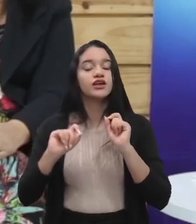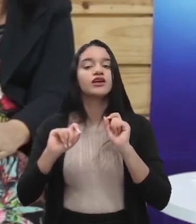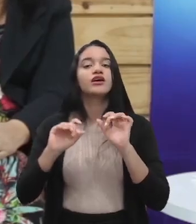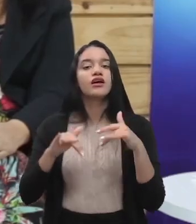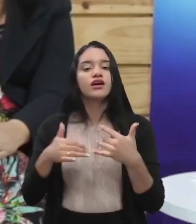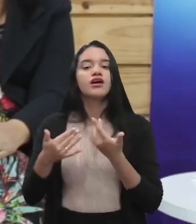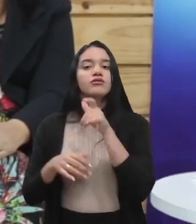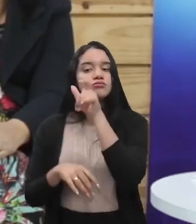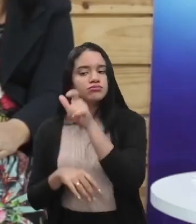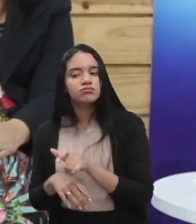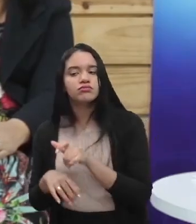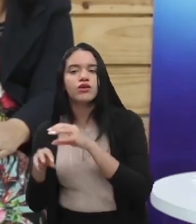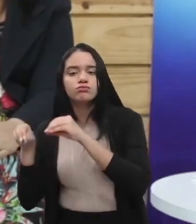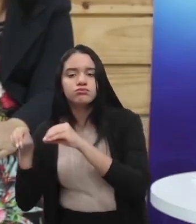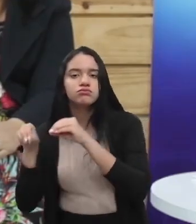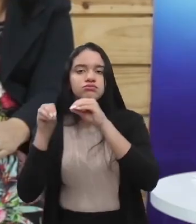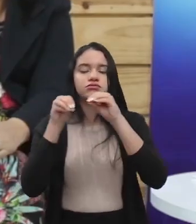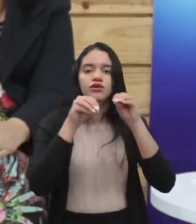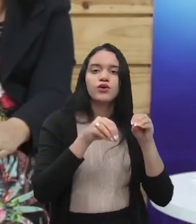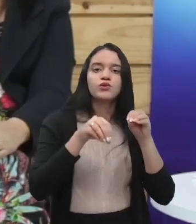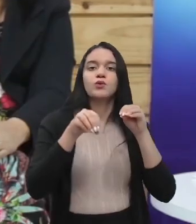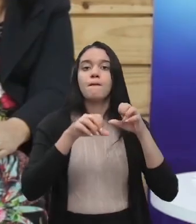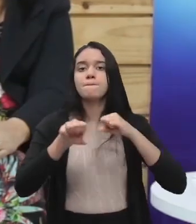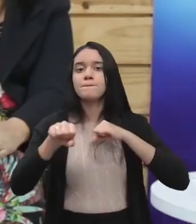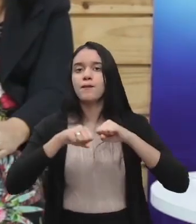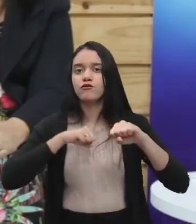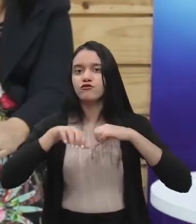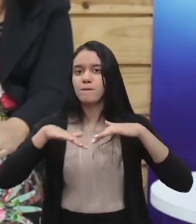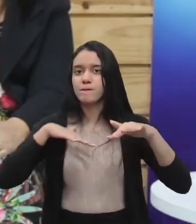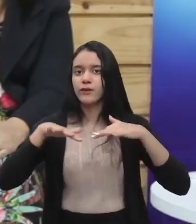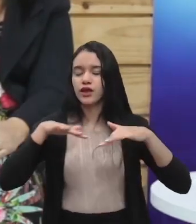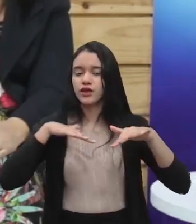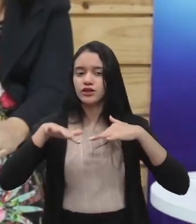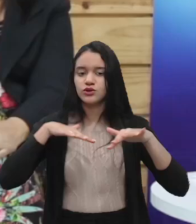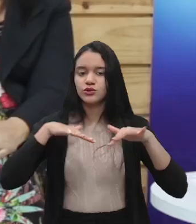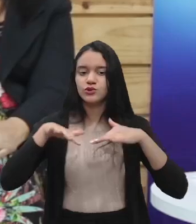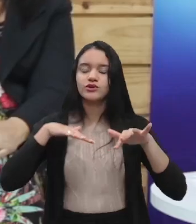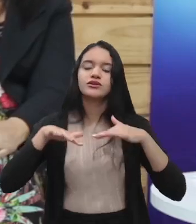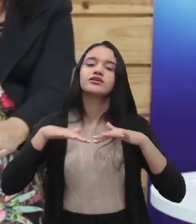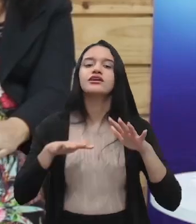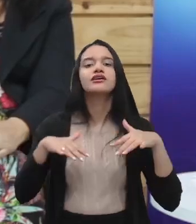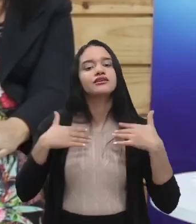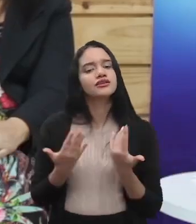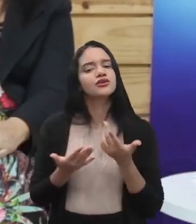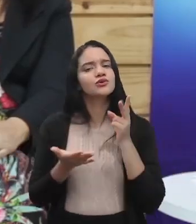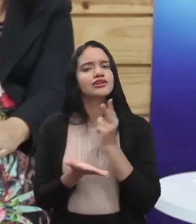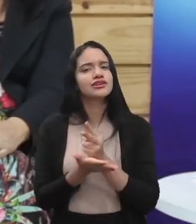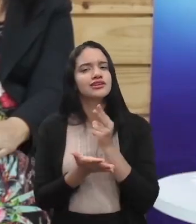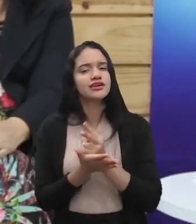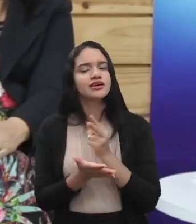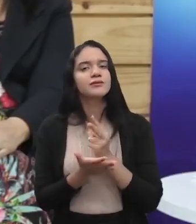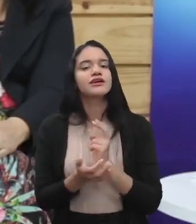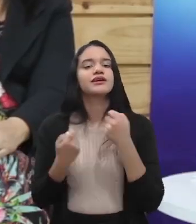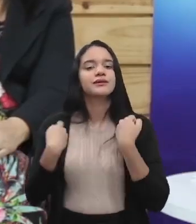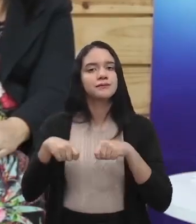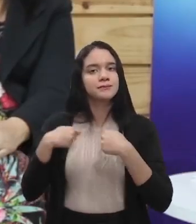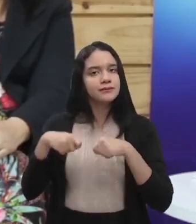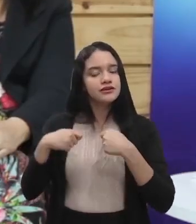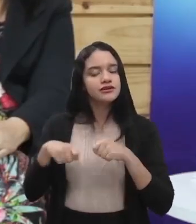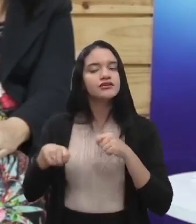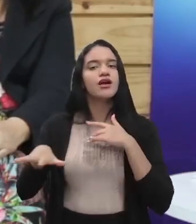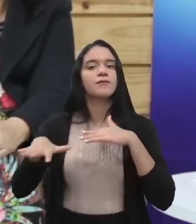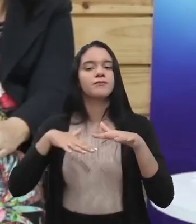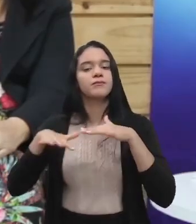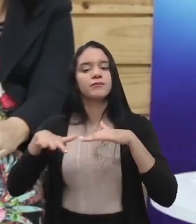ou se movimente durante a execução da atividade. Então, sempre que ele precisar se movimentar, ele vai